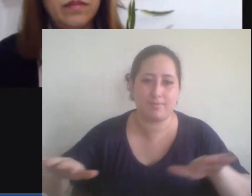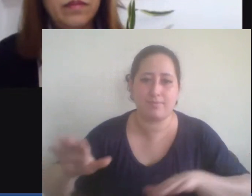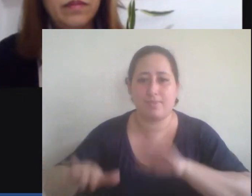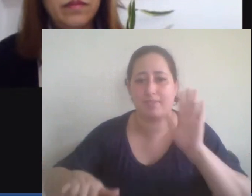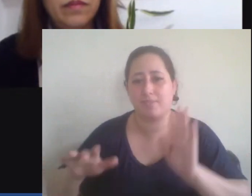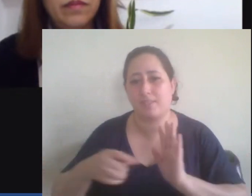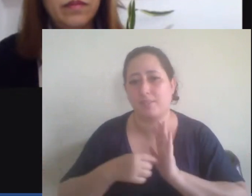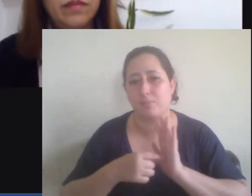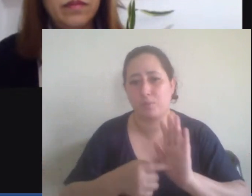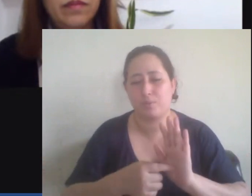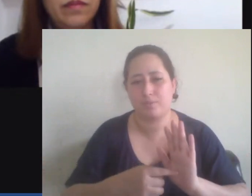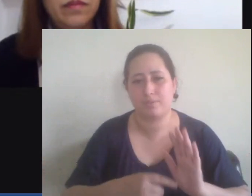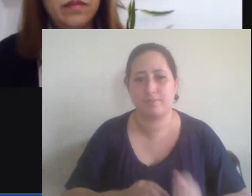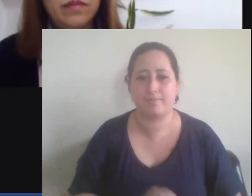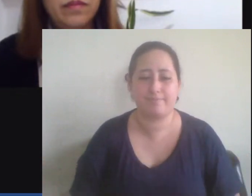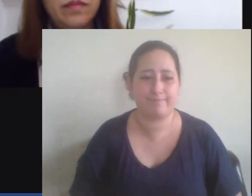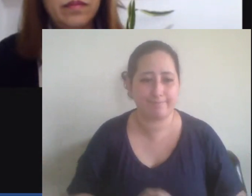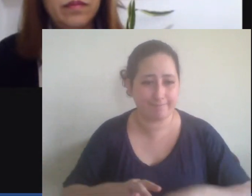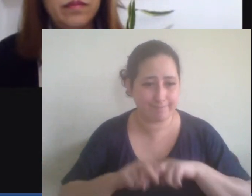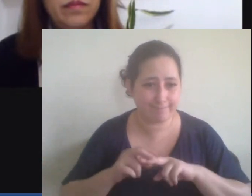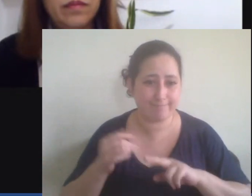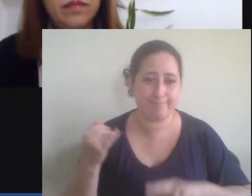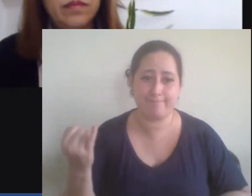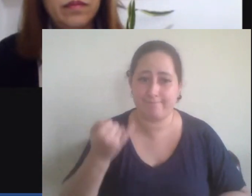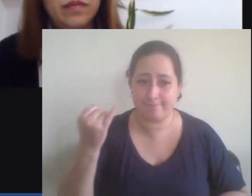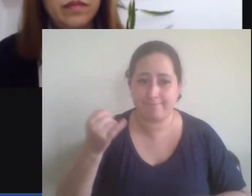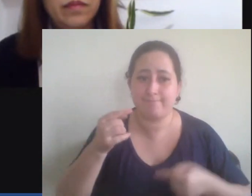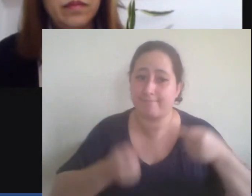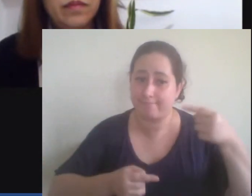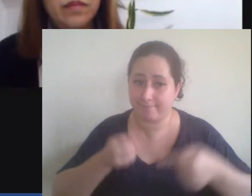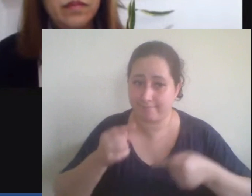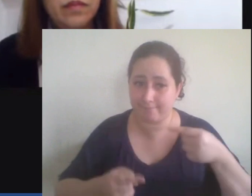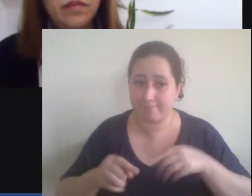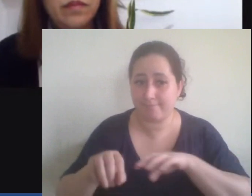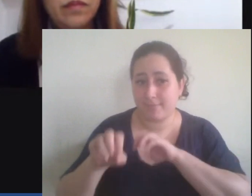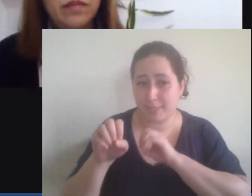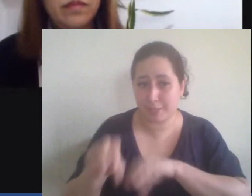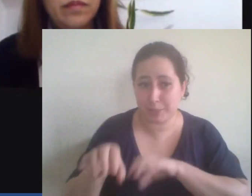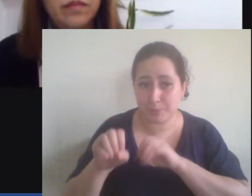por isso é necessário realmente a discussão e a educação